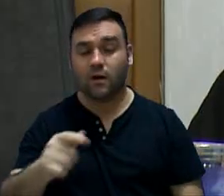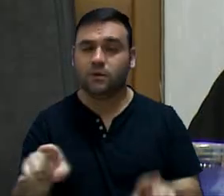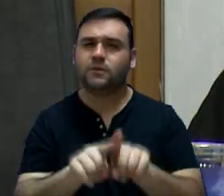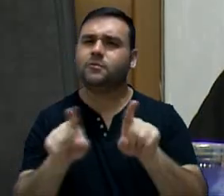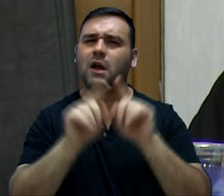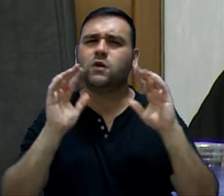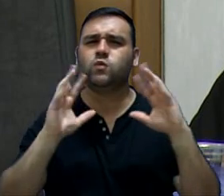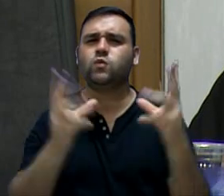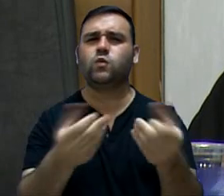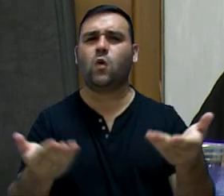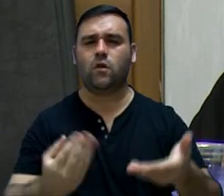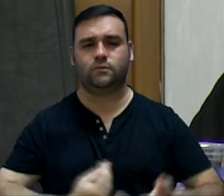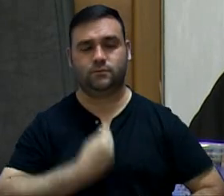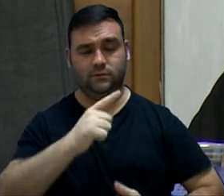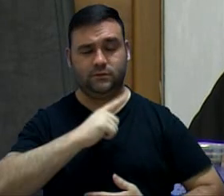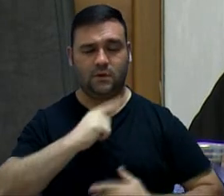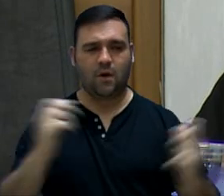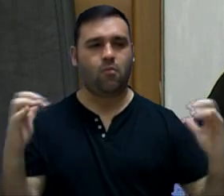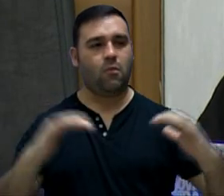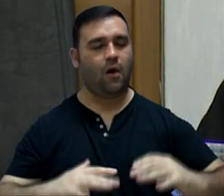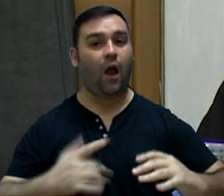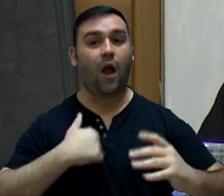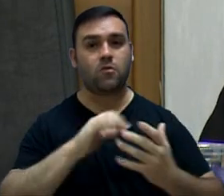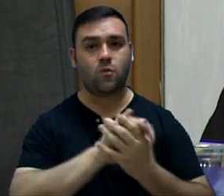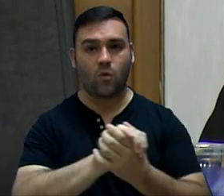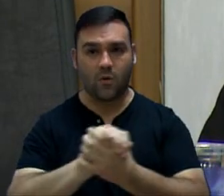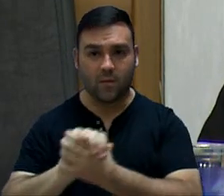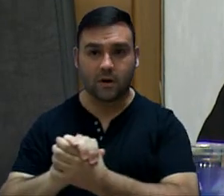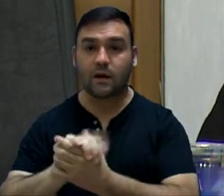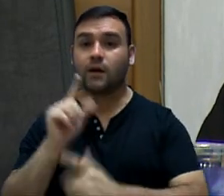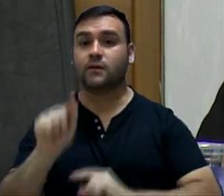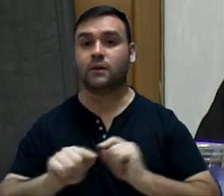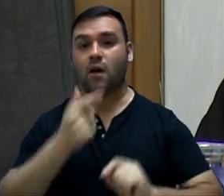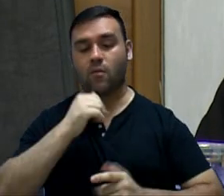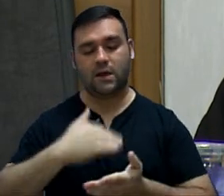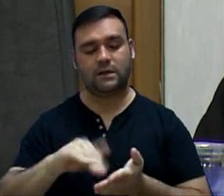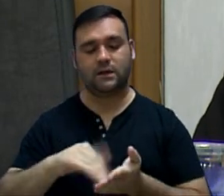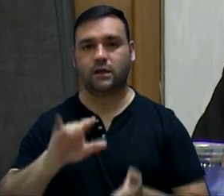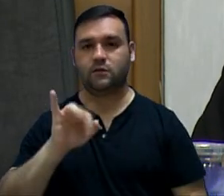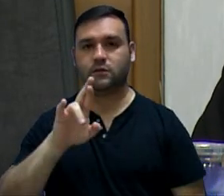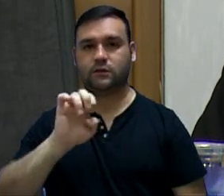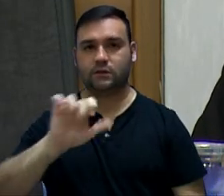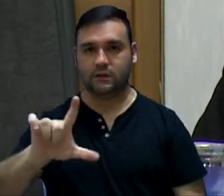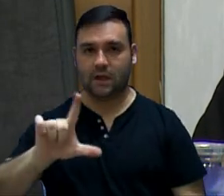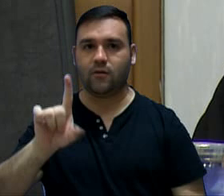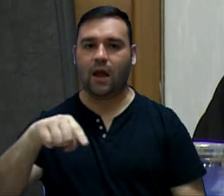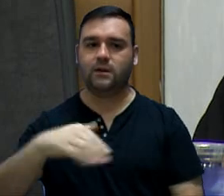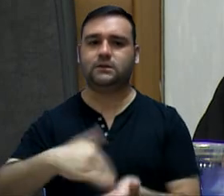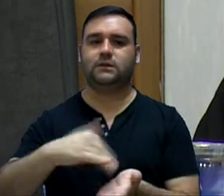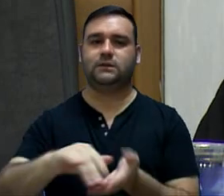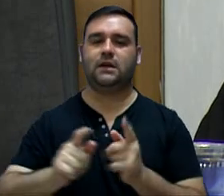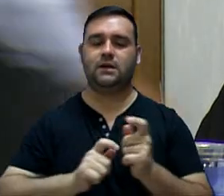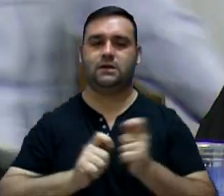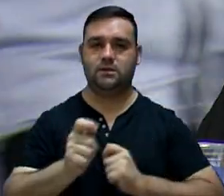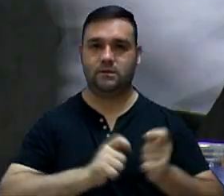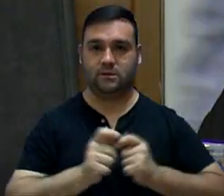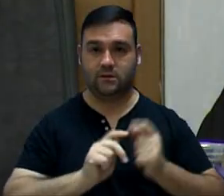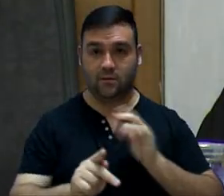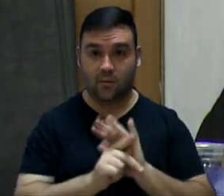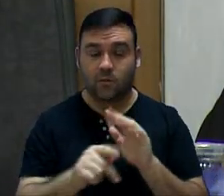todos aqueles que estão aqui presentes, deixo minha saudação na figura do secretário Israel, que o nosso secretário da Fazenda.